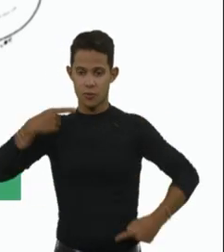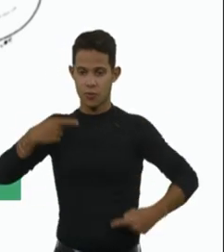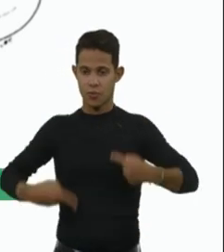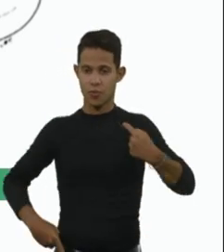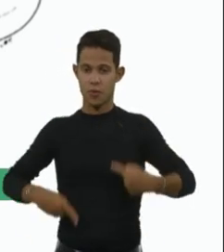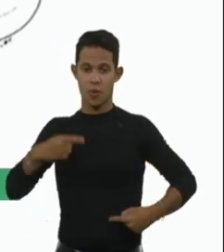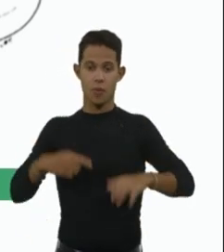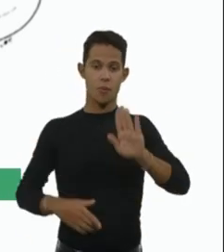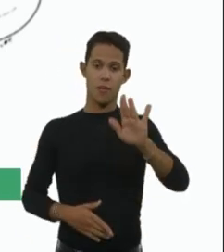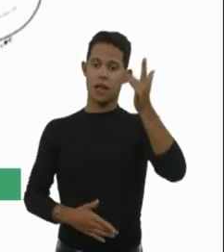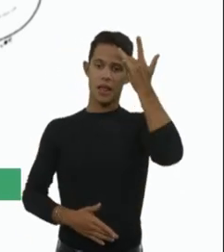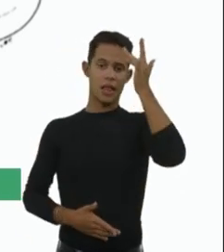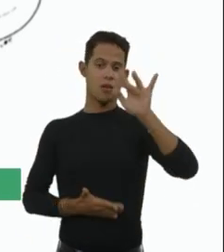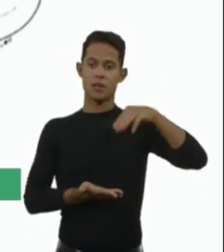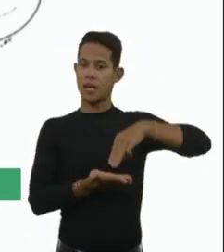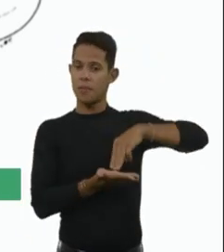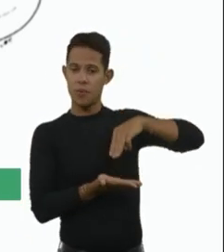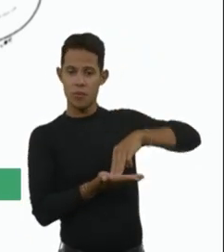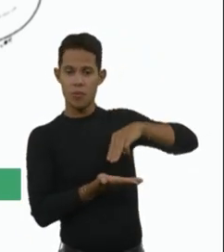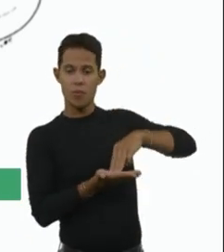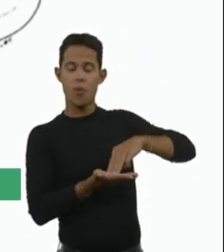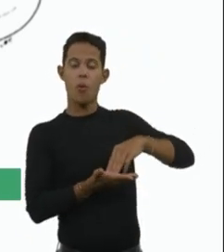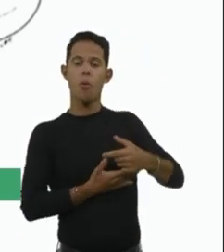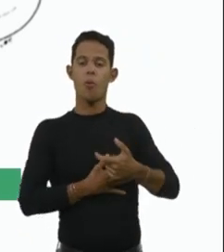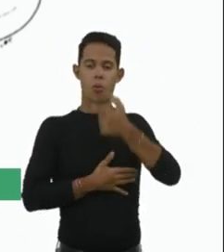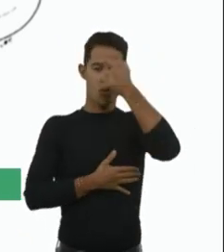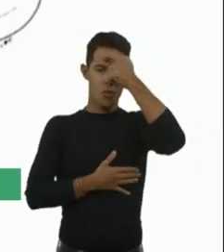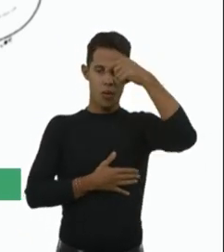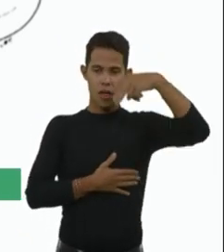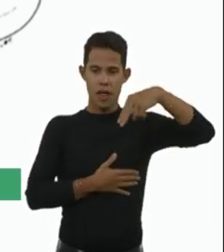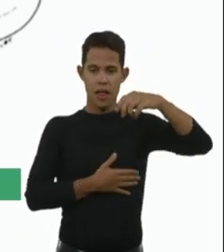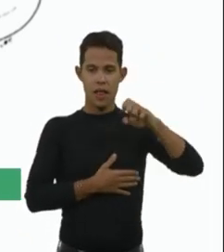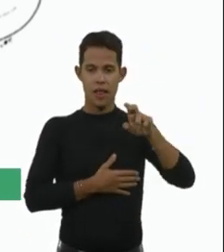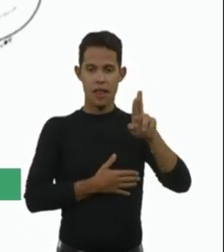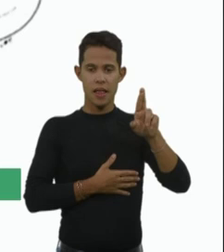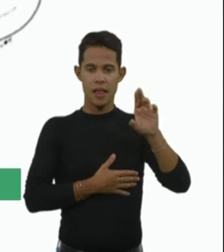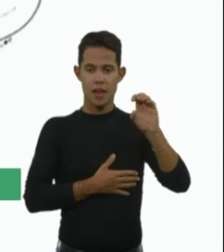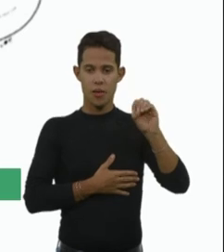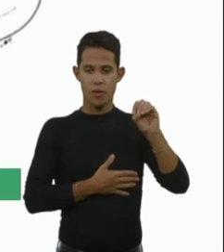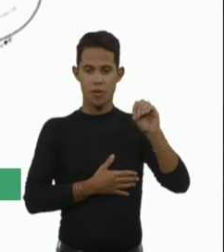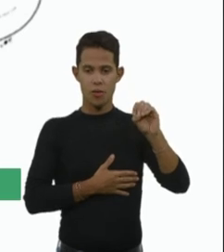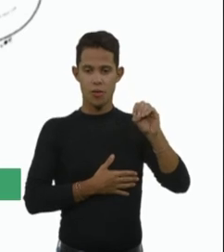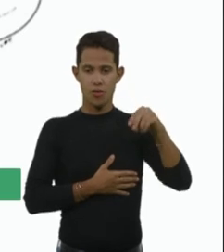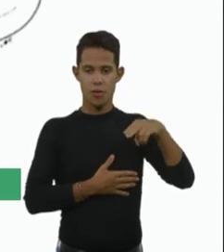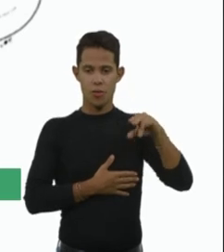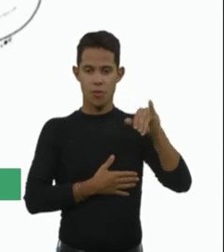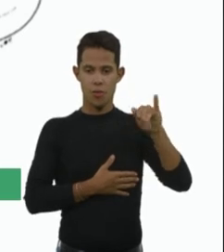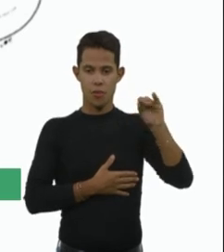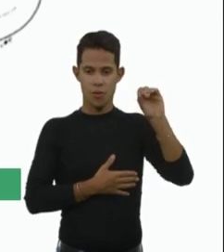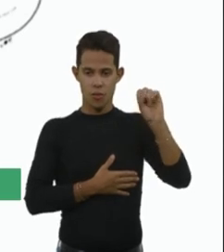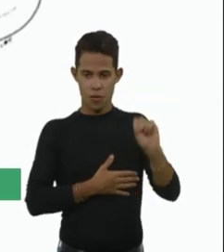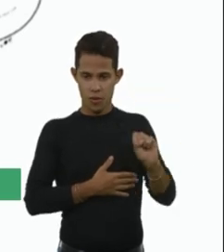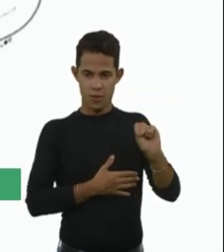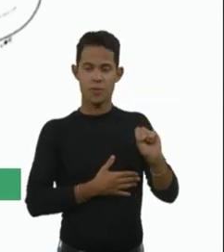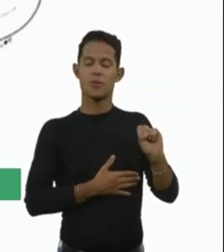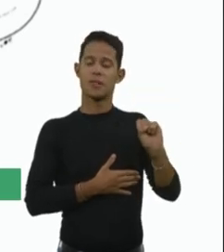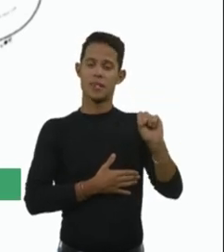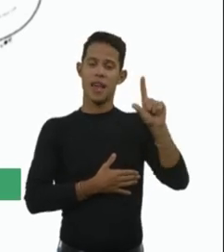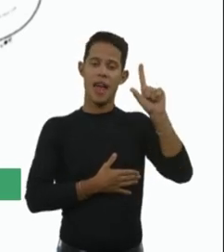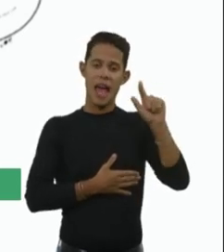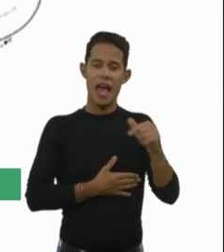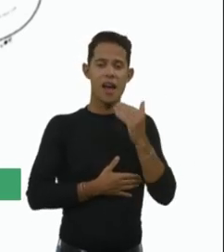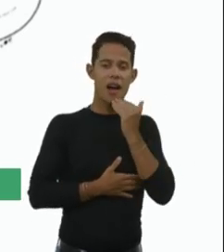conhecido, os motoneurônios são mais sensíveis à falta dessa proteína e vai ocorrer a morte desses motoneurônios.